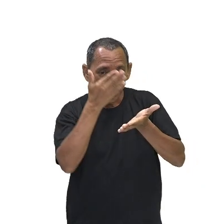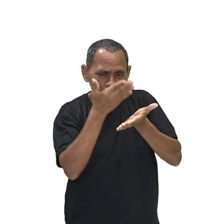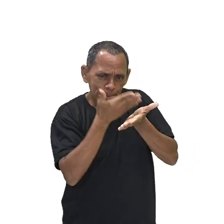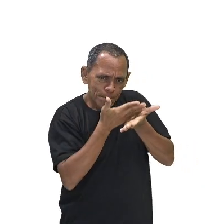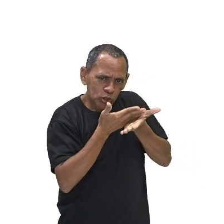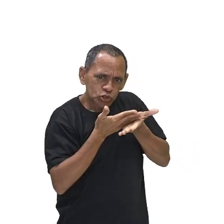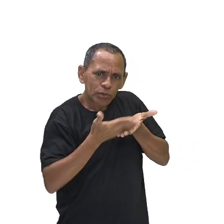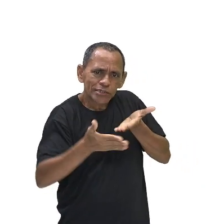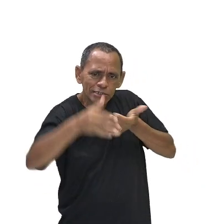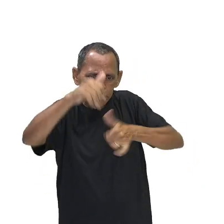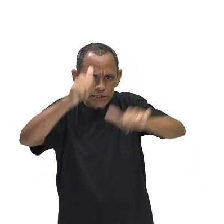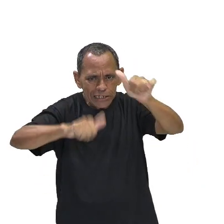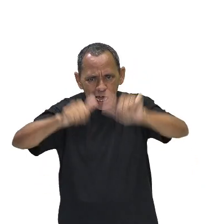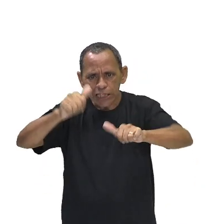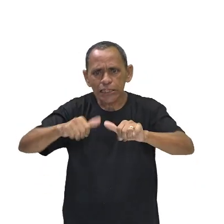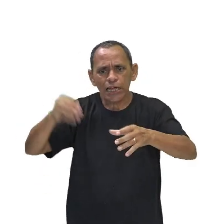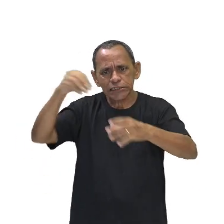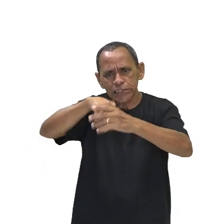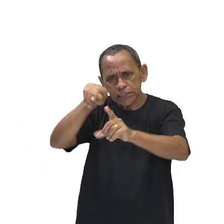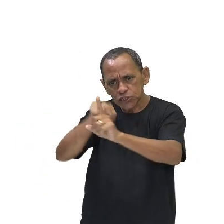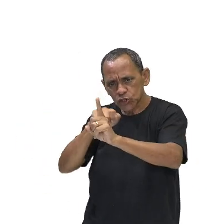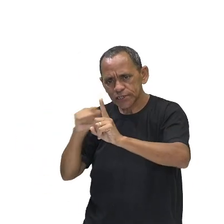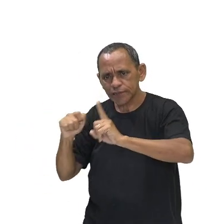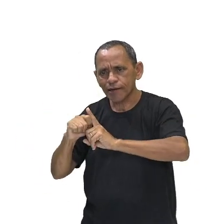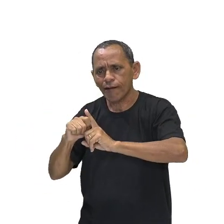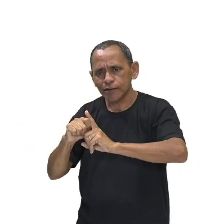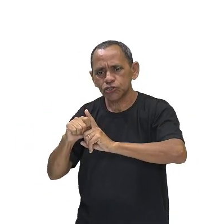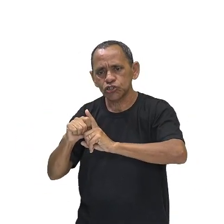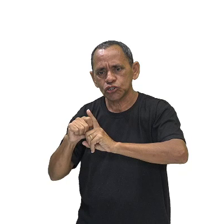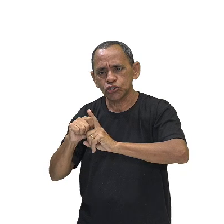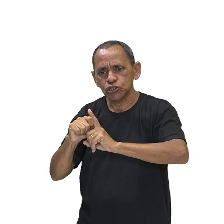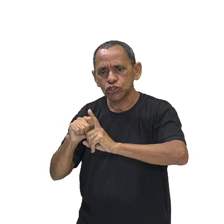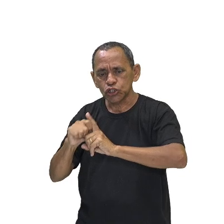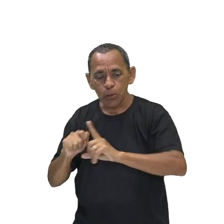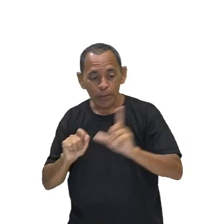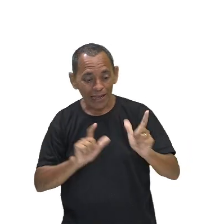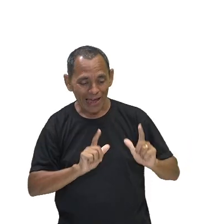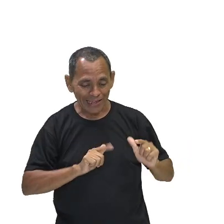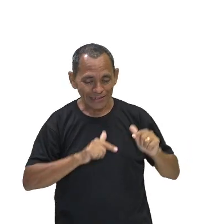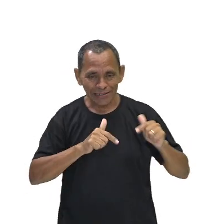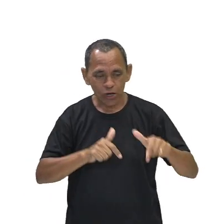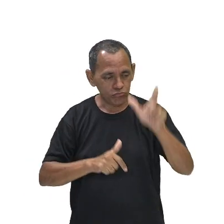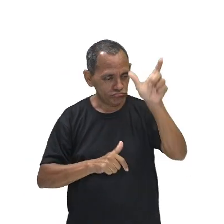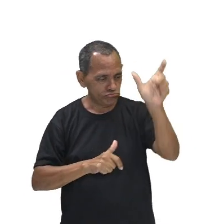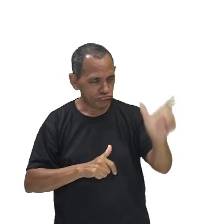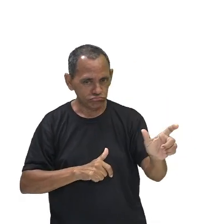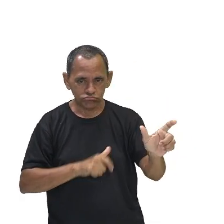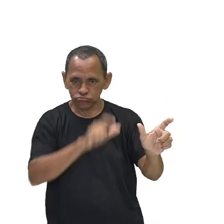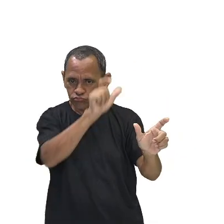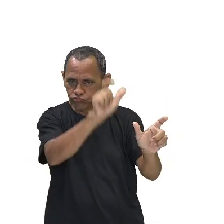partida da análise sociológica só se dá pela ação de indivíduos